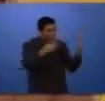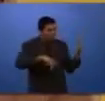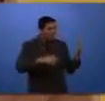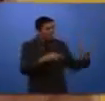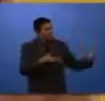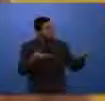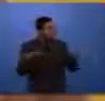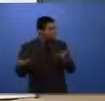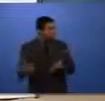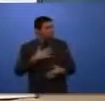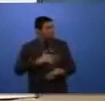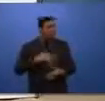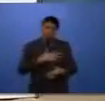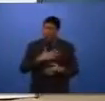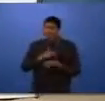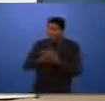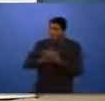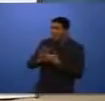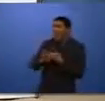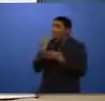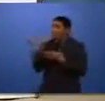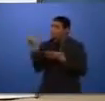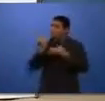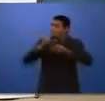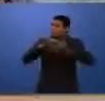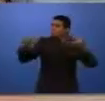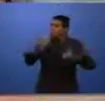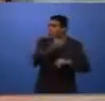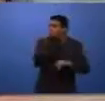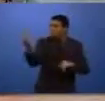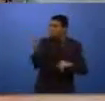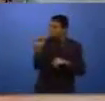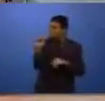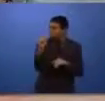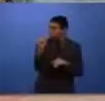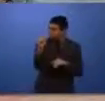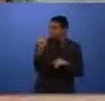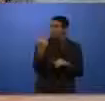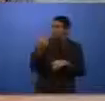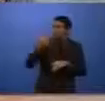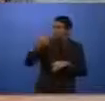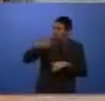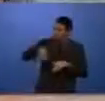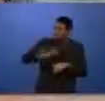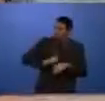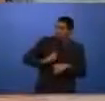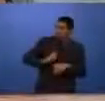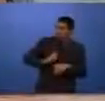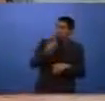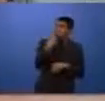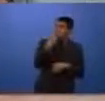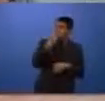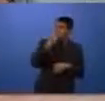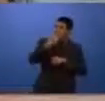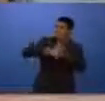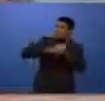participação aqui no programa. Ok, obrigado. Eu acredito que seja bastante importante levar mais a informação do programa 181, o programa que já existe há oito